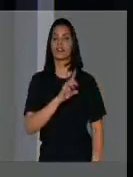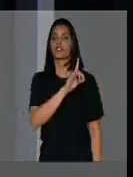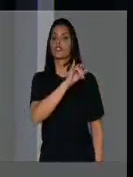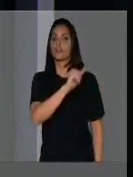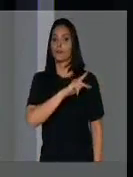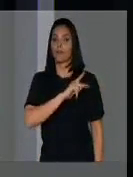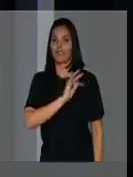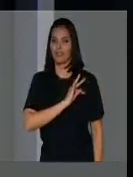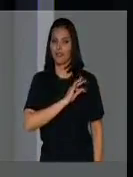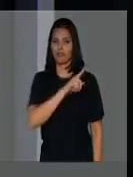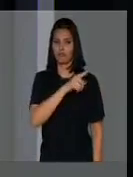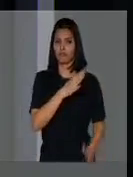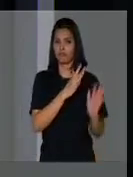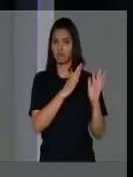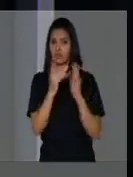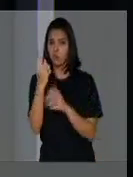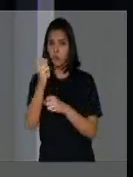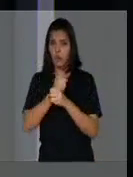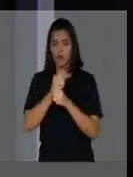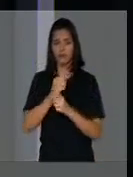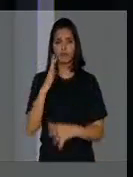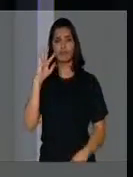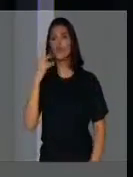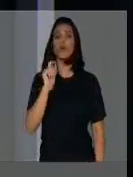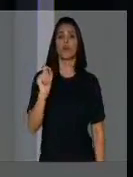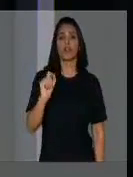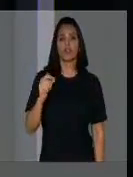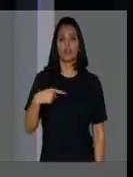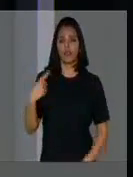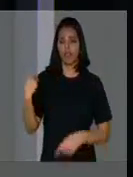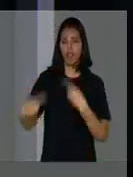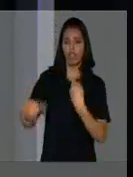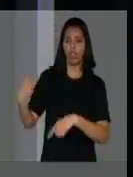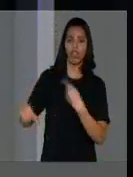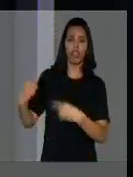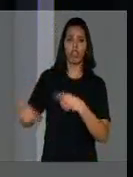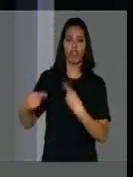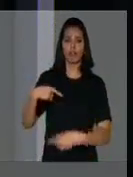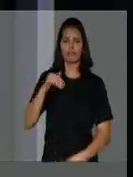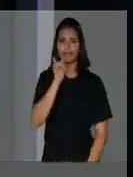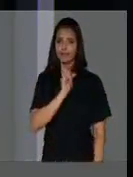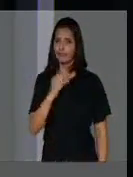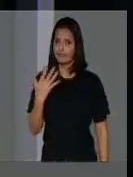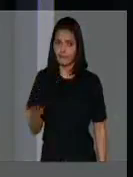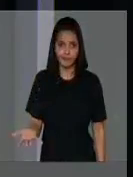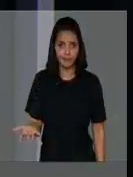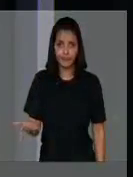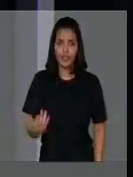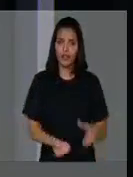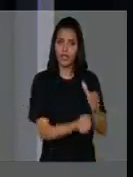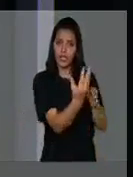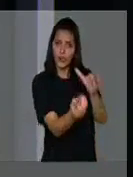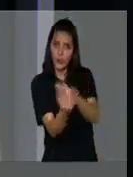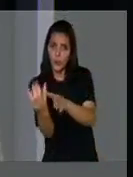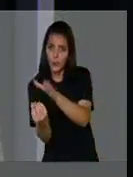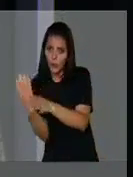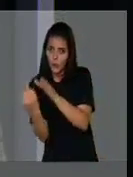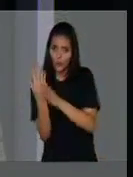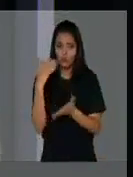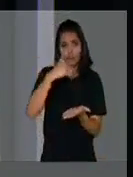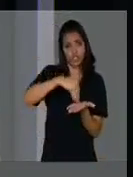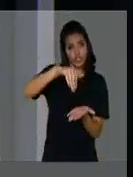resolveu, durante esse ano, brincar de fazer política e de fazer politicagem, criando diversas secretarias